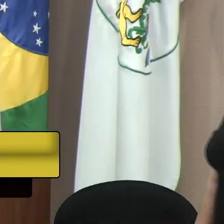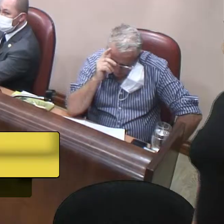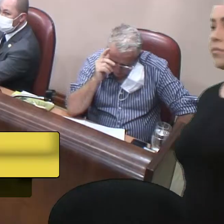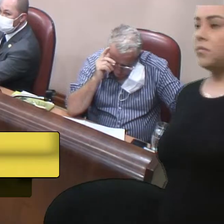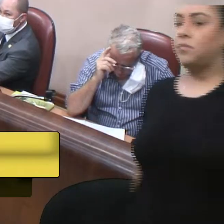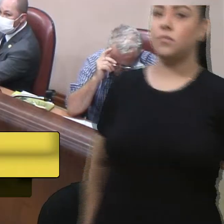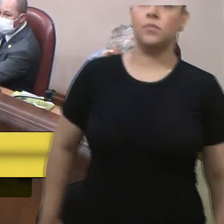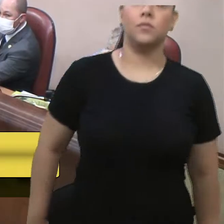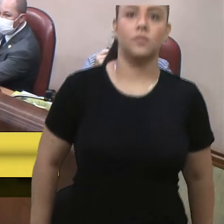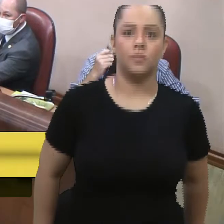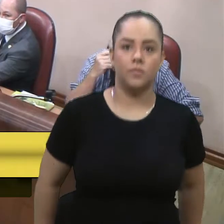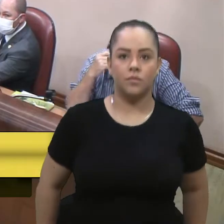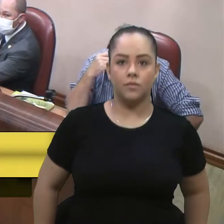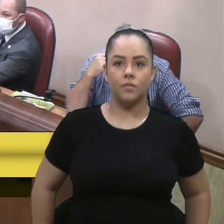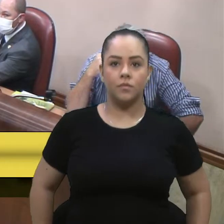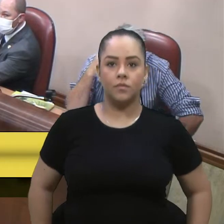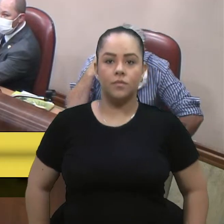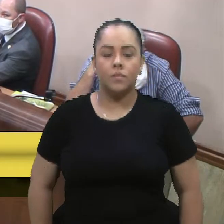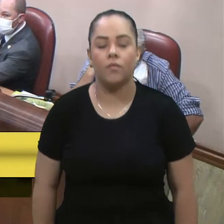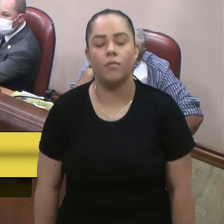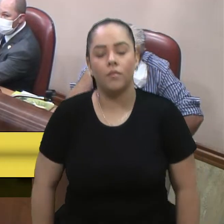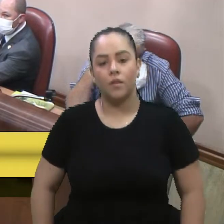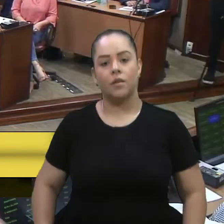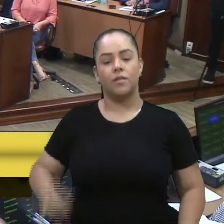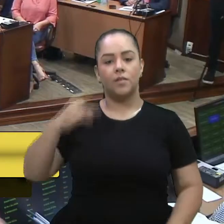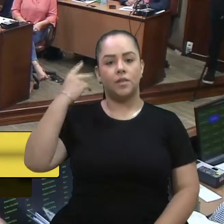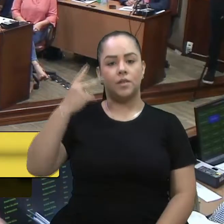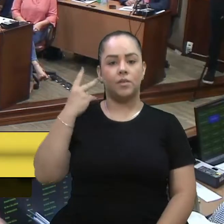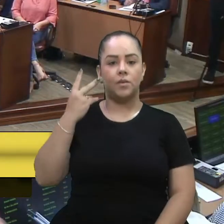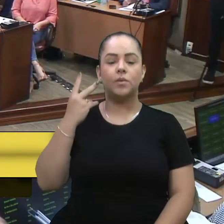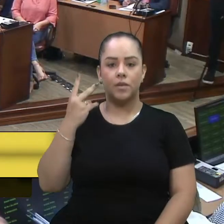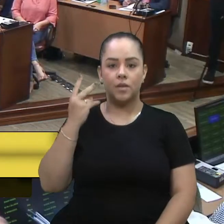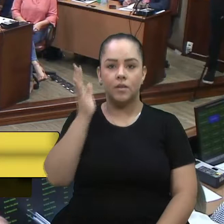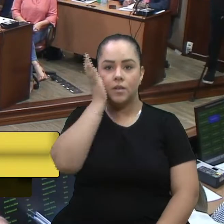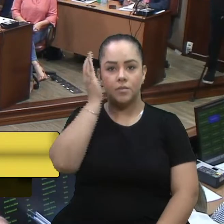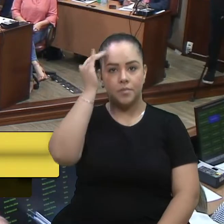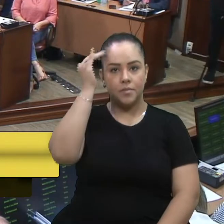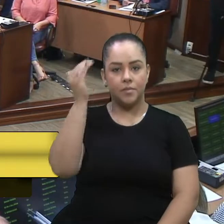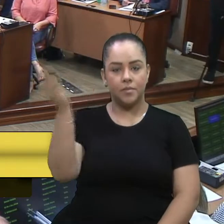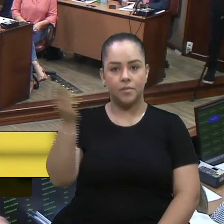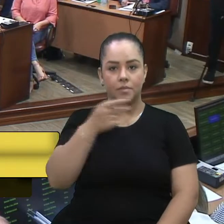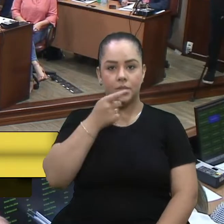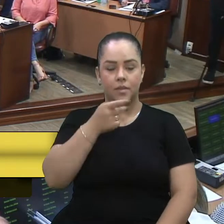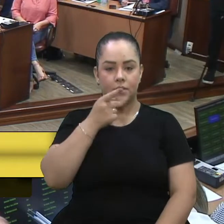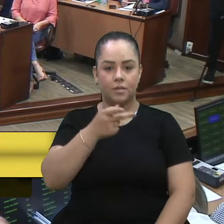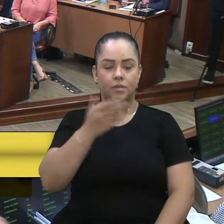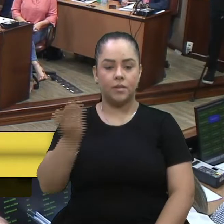Vereador Filipe, observando e vendo a explanação perfeita que o senhor está fazendo,